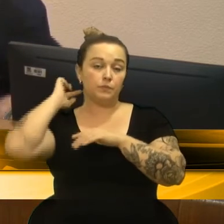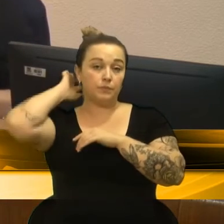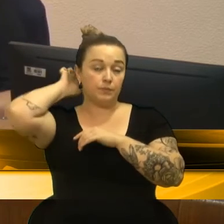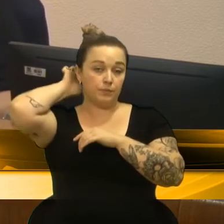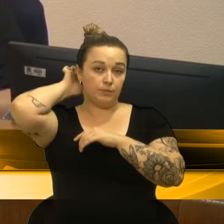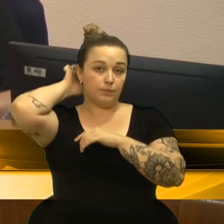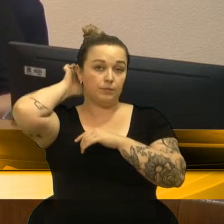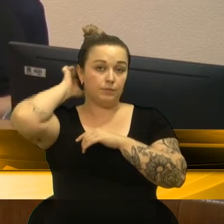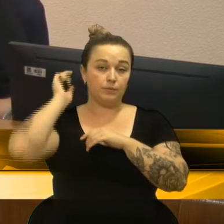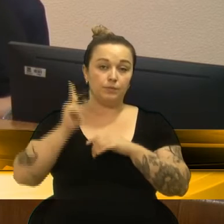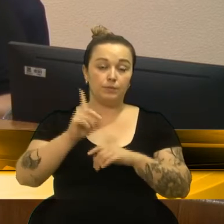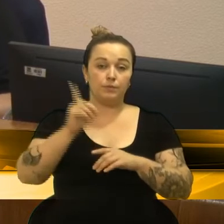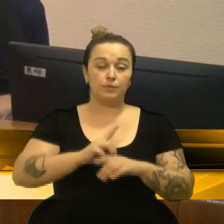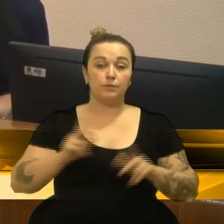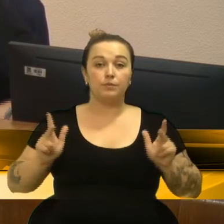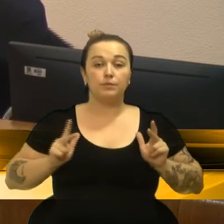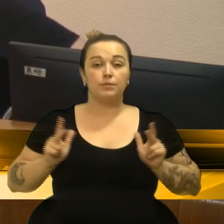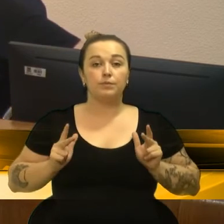de direito privado.